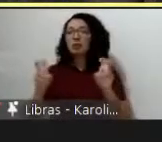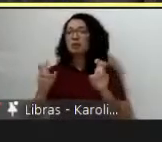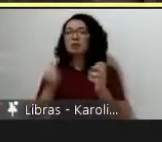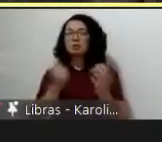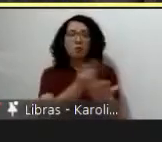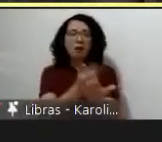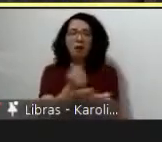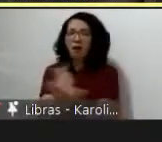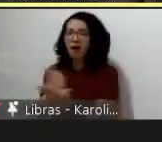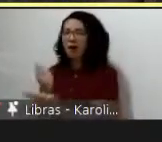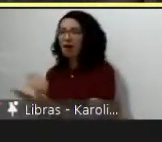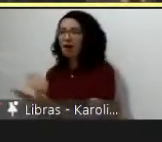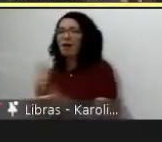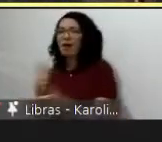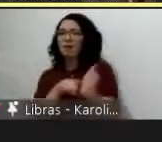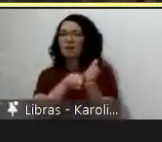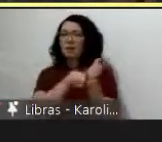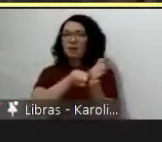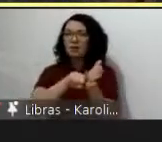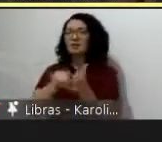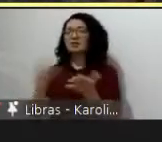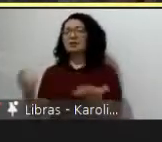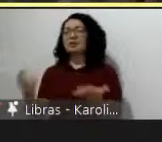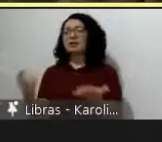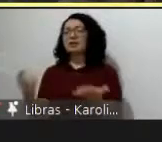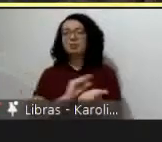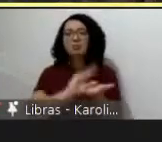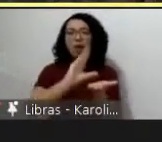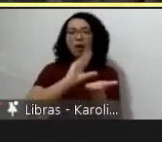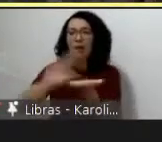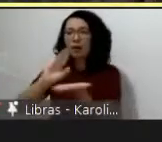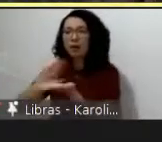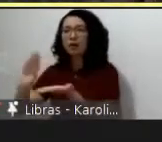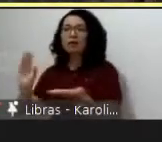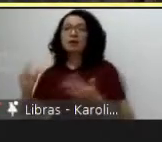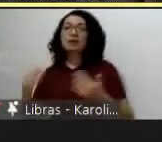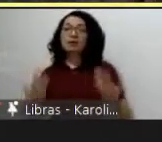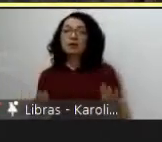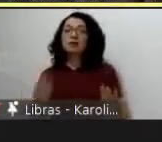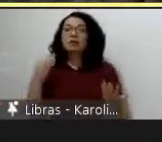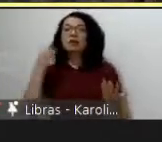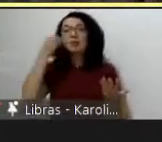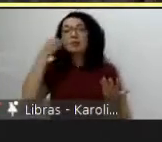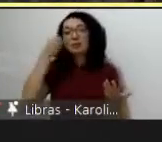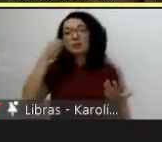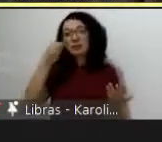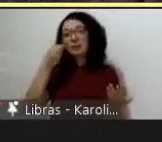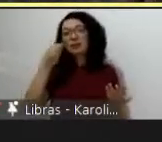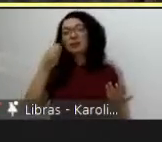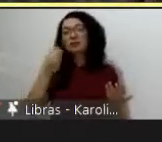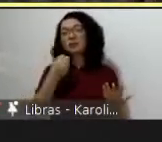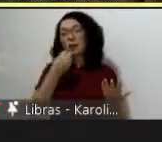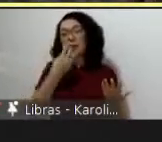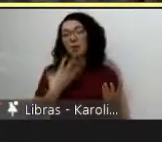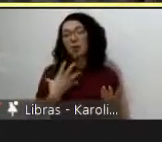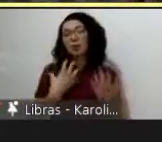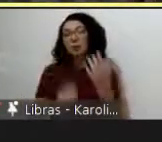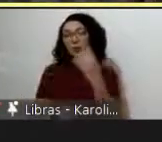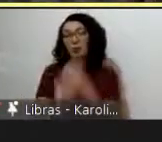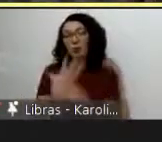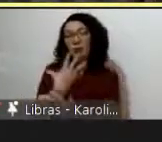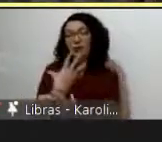das nossas pesquisas no contexto deles então foi uma experiência onde a gente começou a construir algo mais